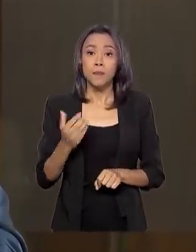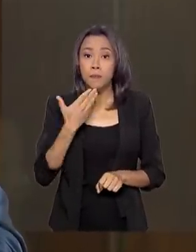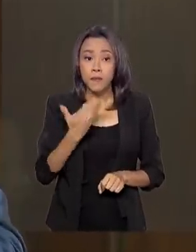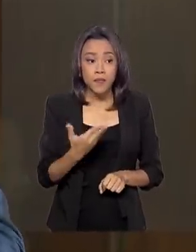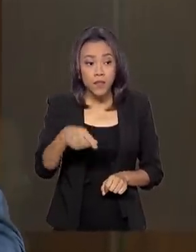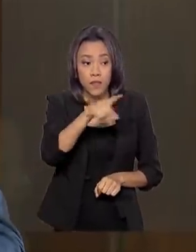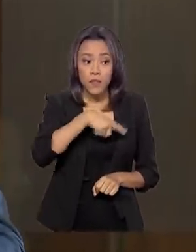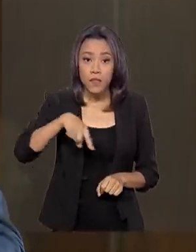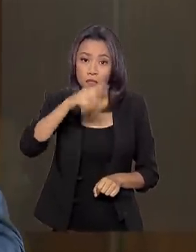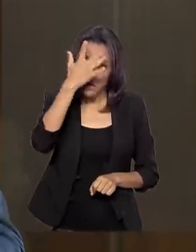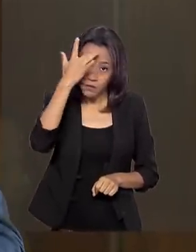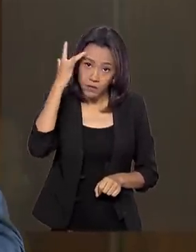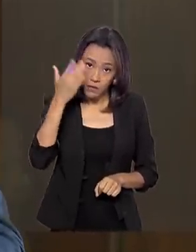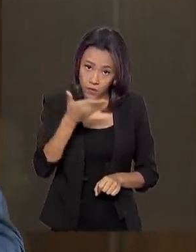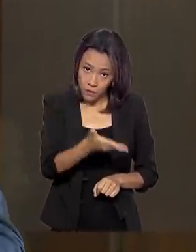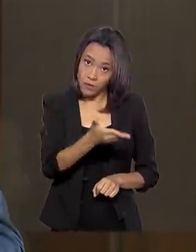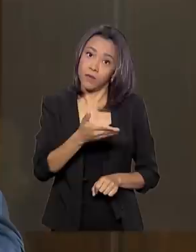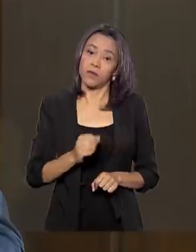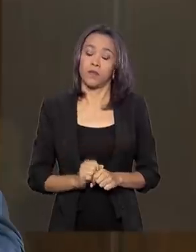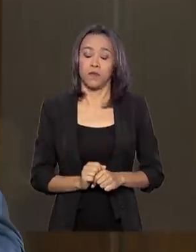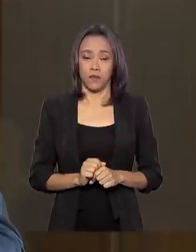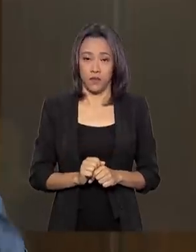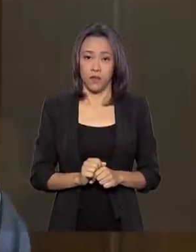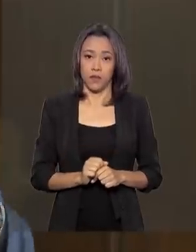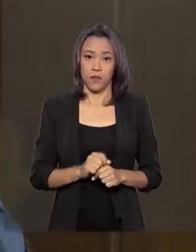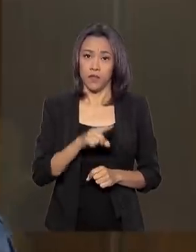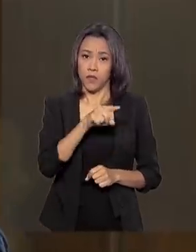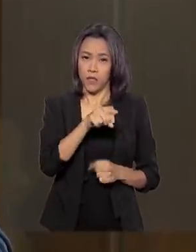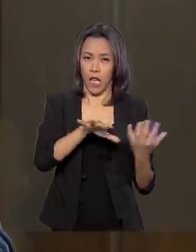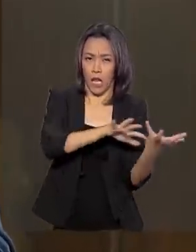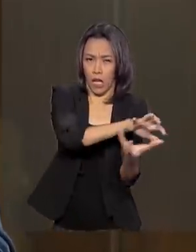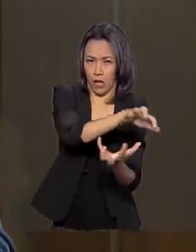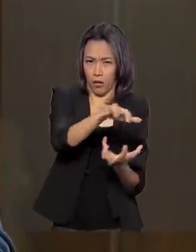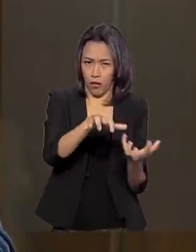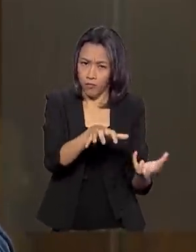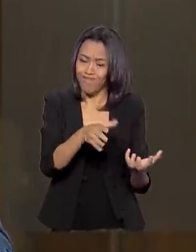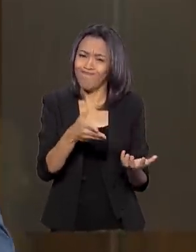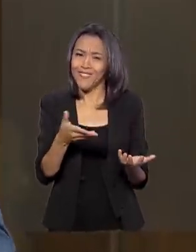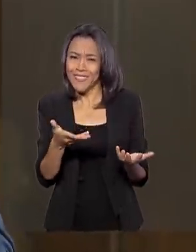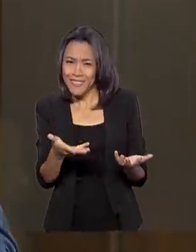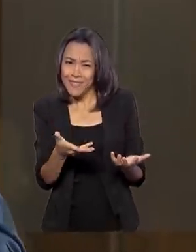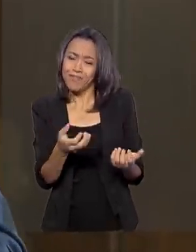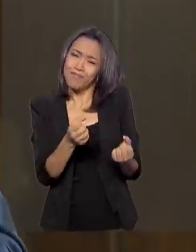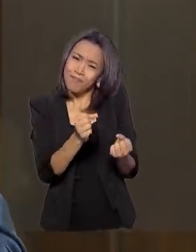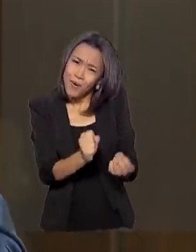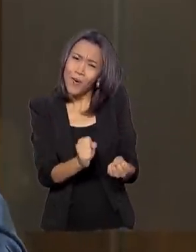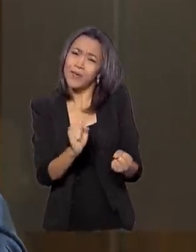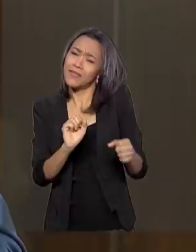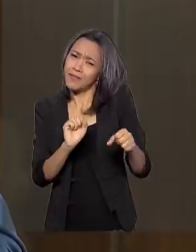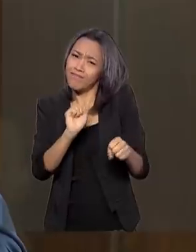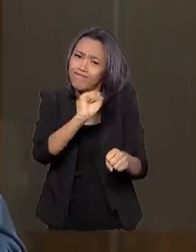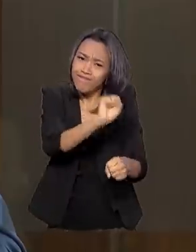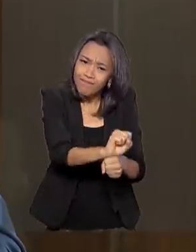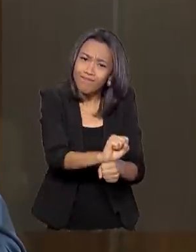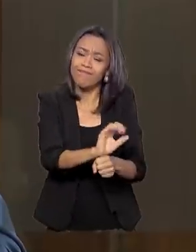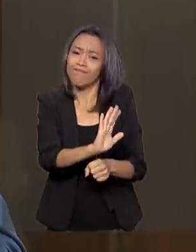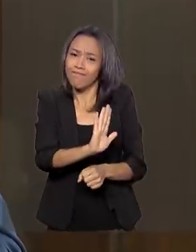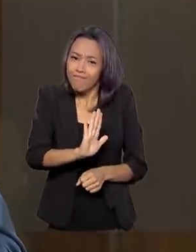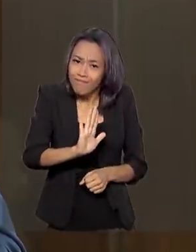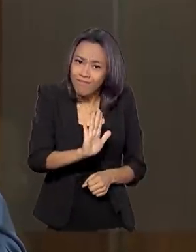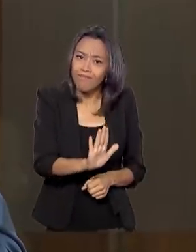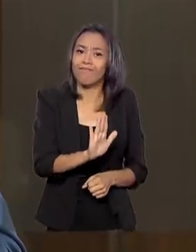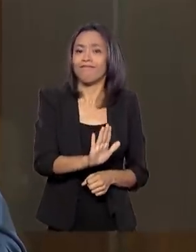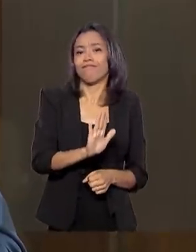envolvidas, que se adotem uma postura de retração desse movimento, é importante.